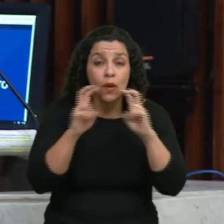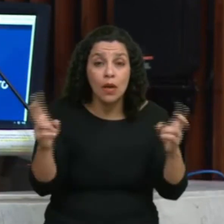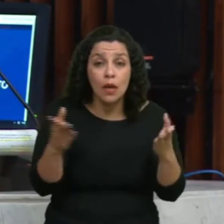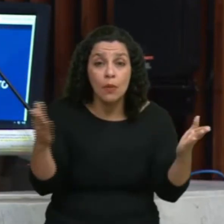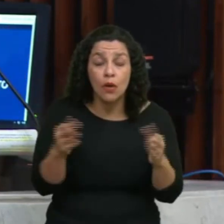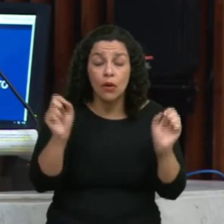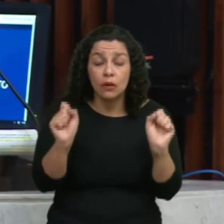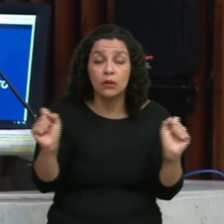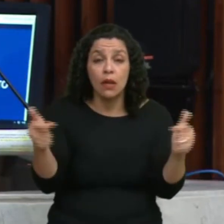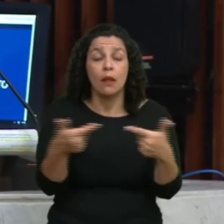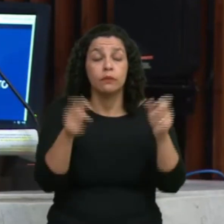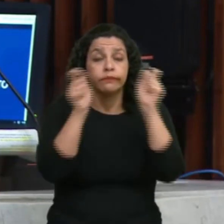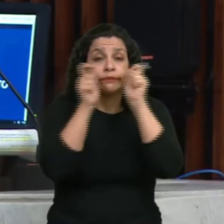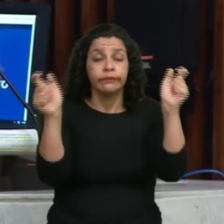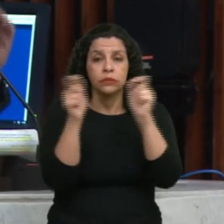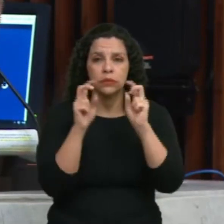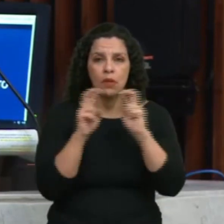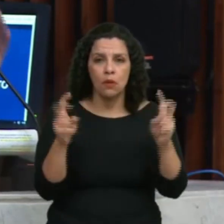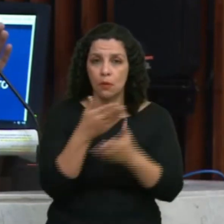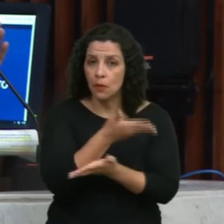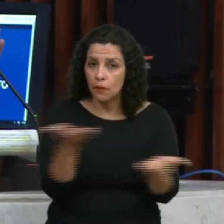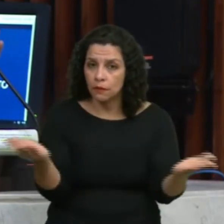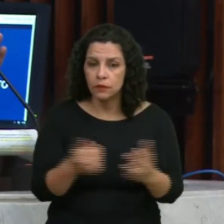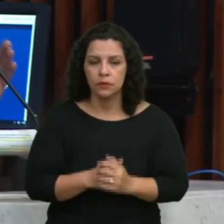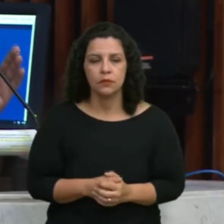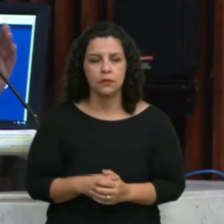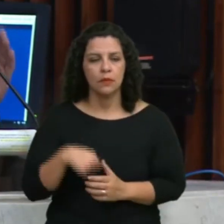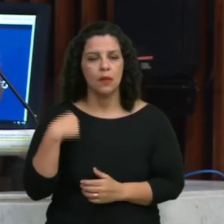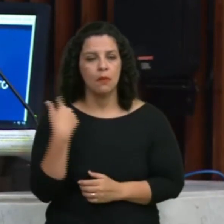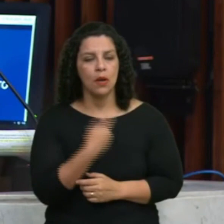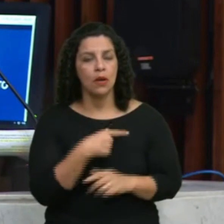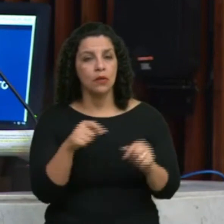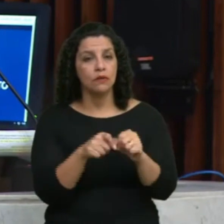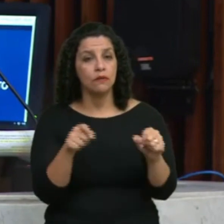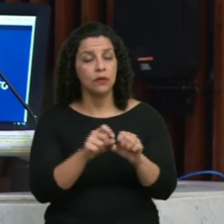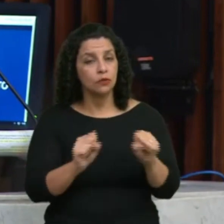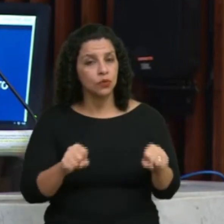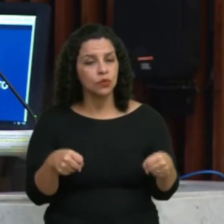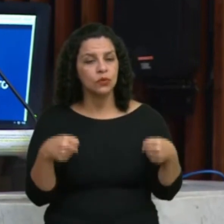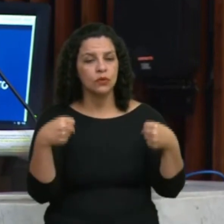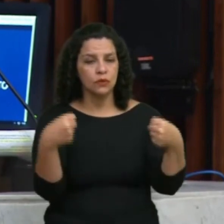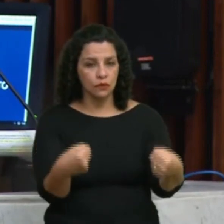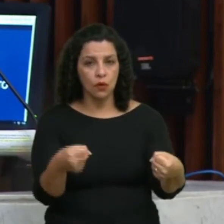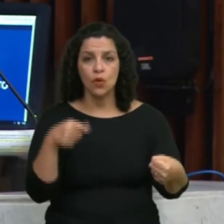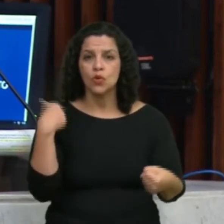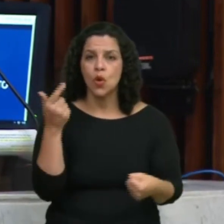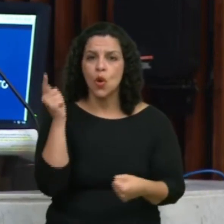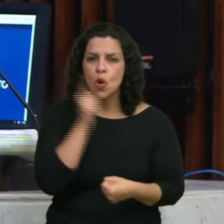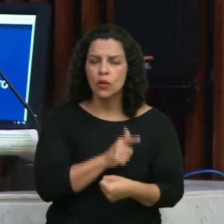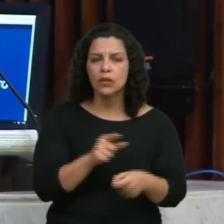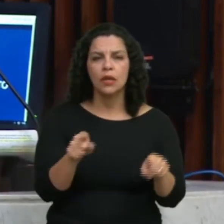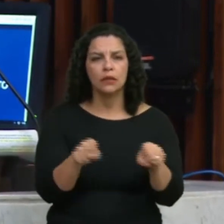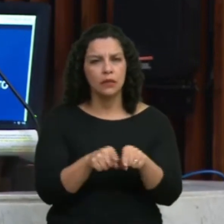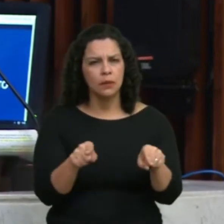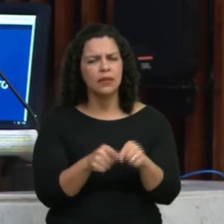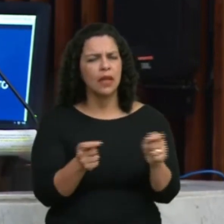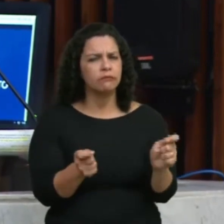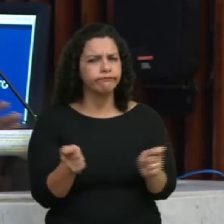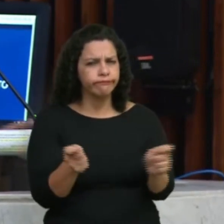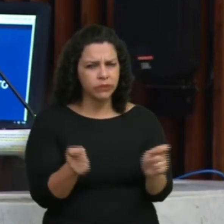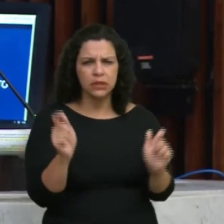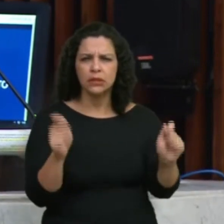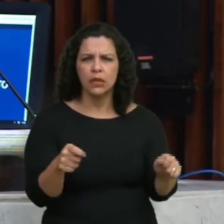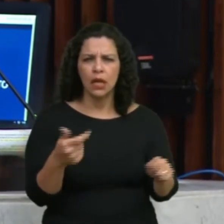a essa casa para que a gente faça um esforço, que a gente consiga diminuir muito bem